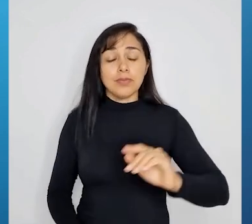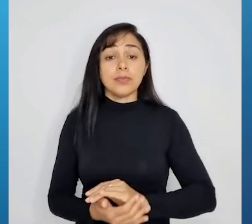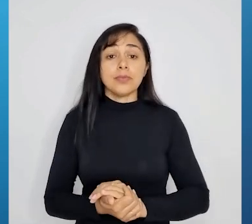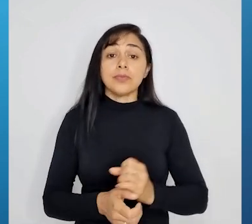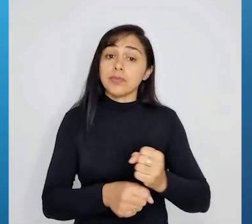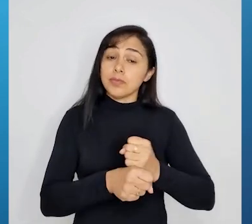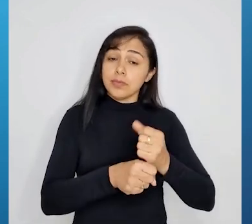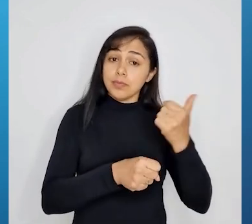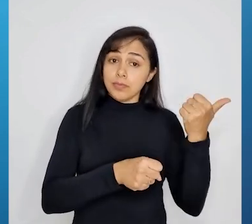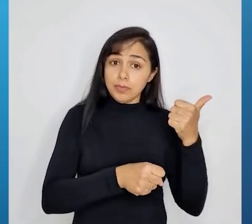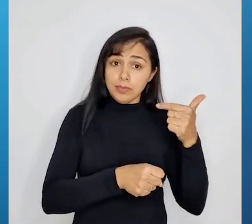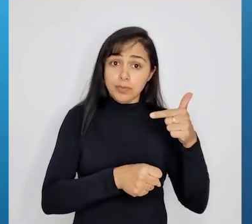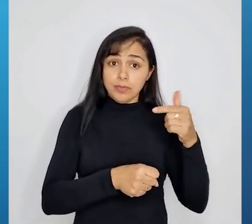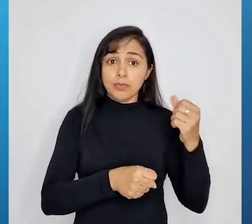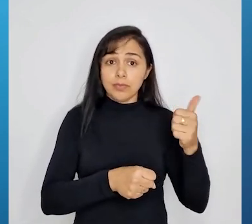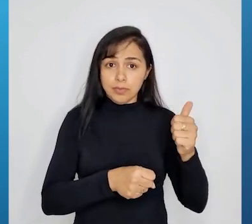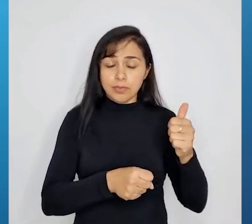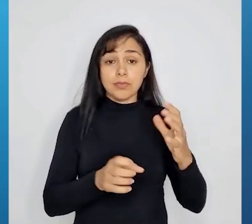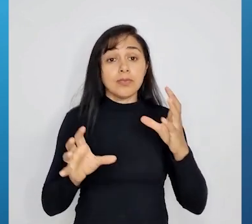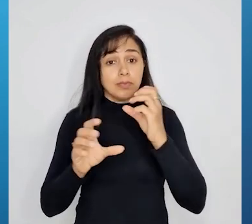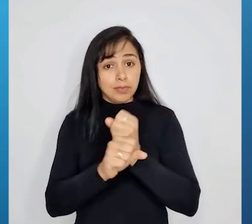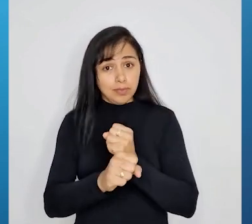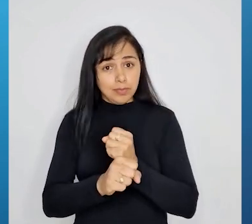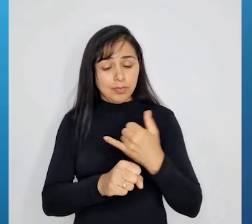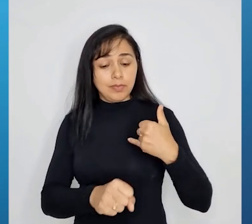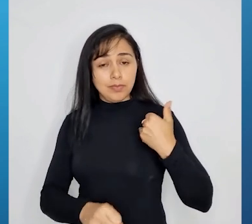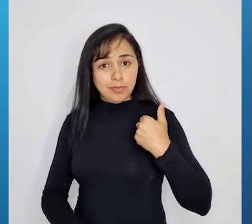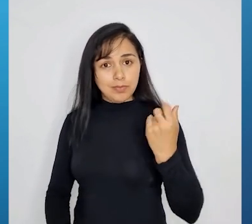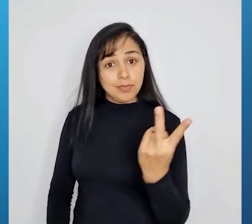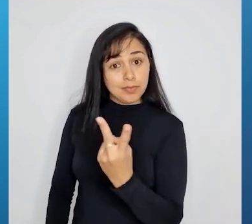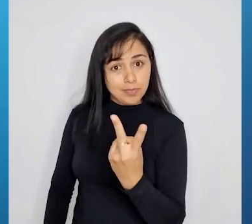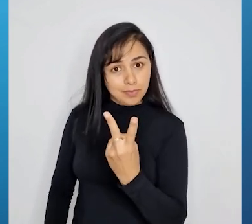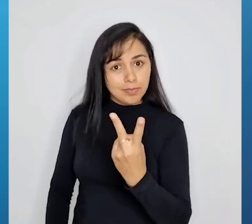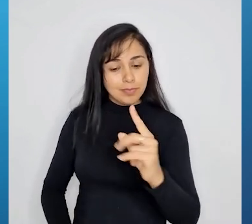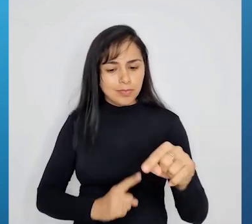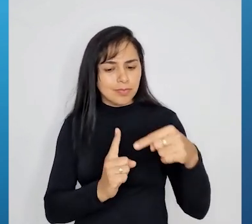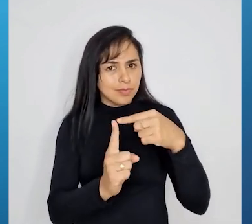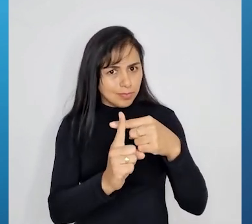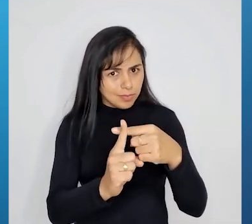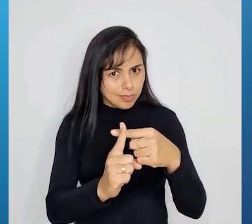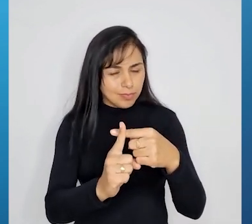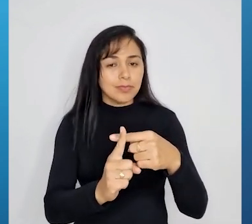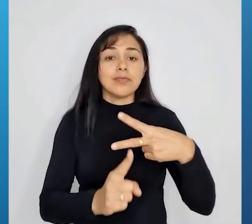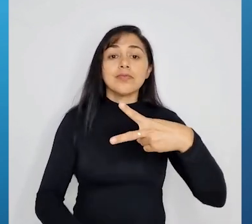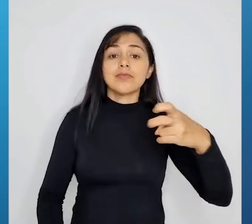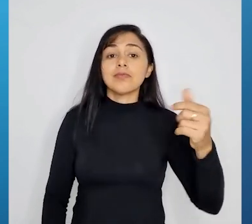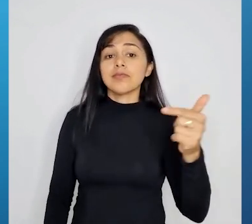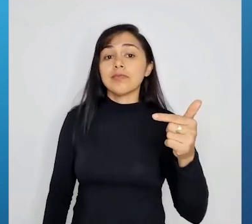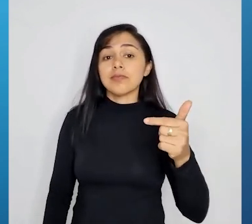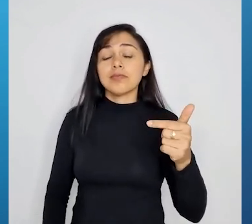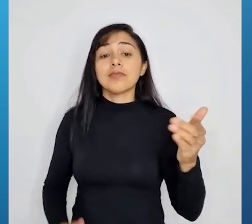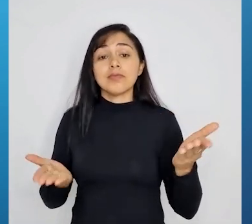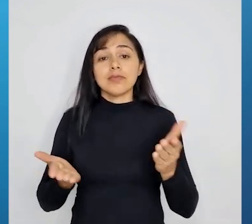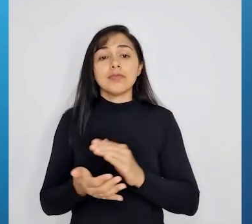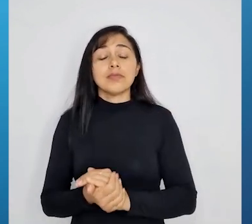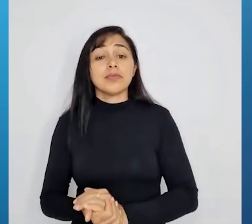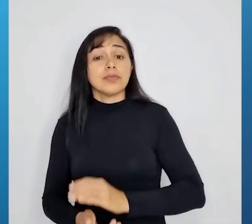idades dos dois era 22 anos. Então, se eu pegar a idade de Caio mais a idade de Pedro,